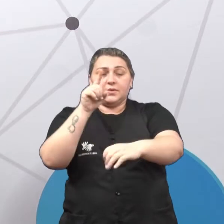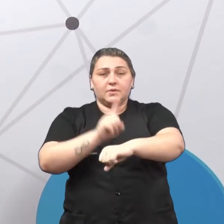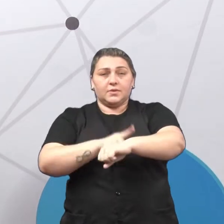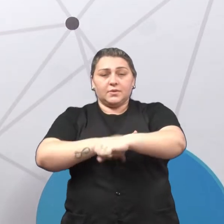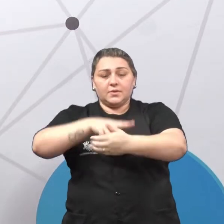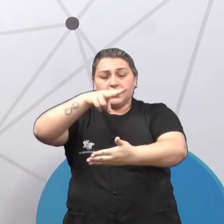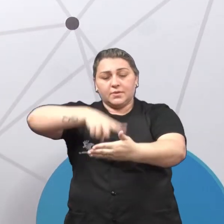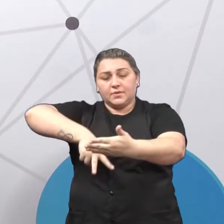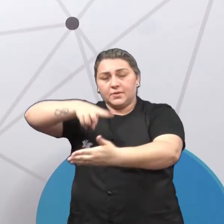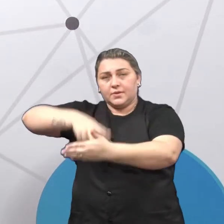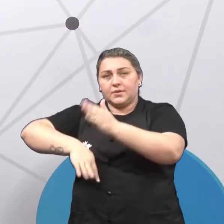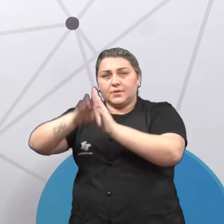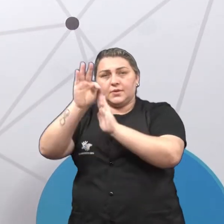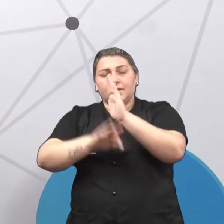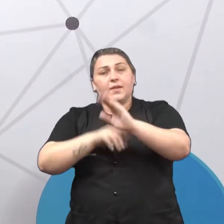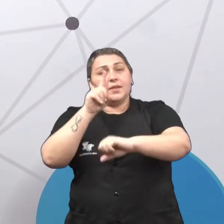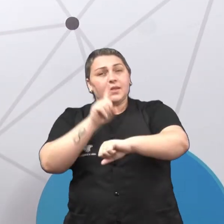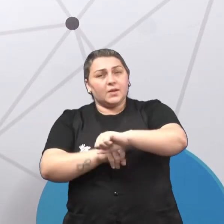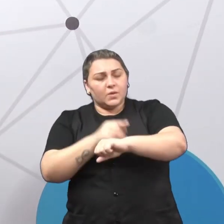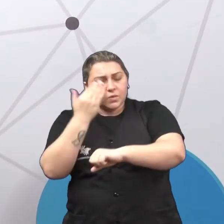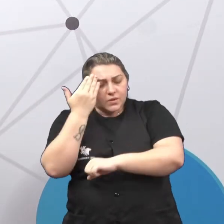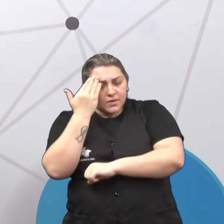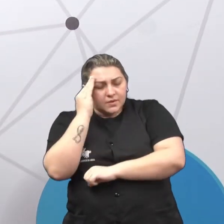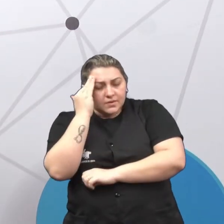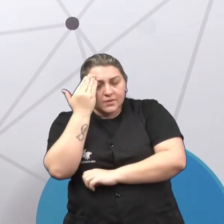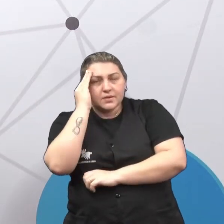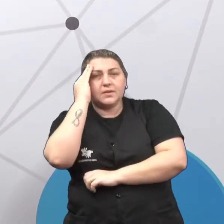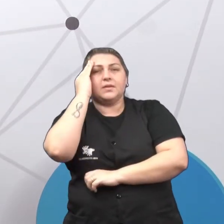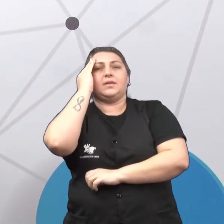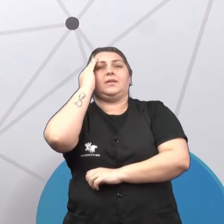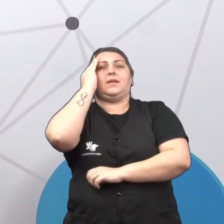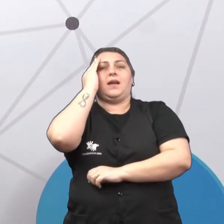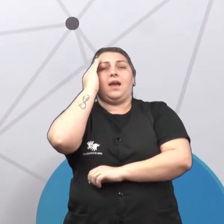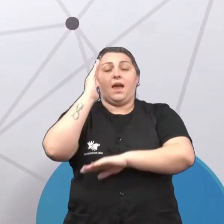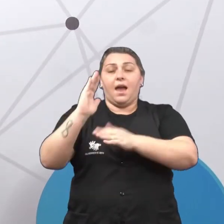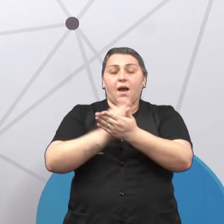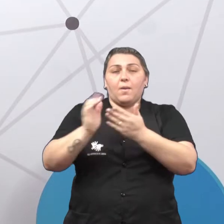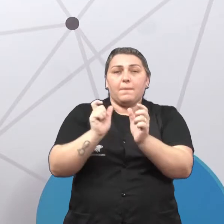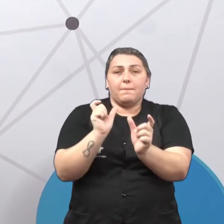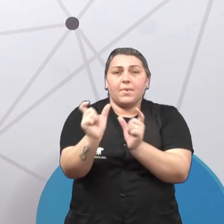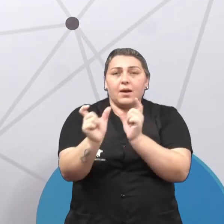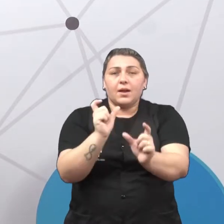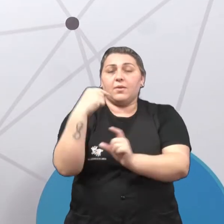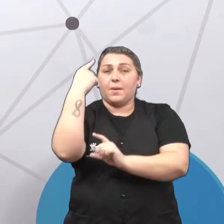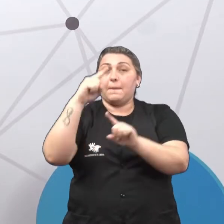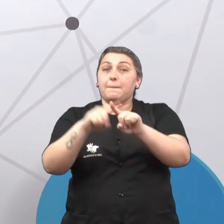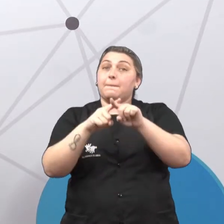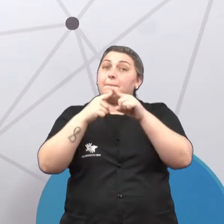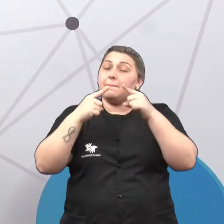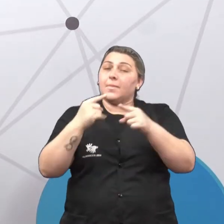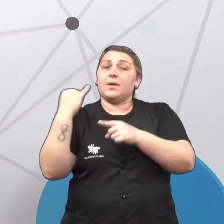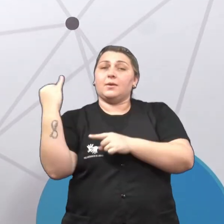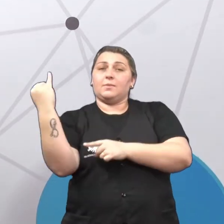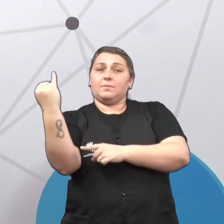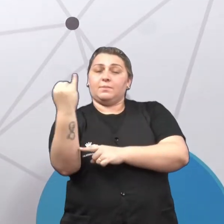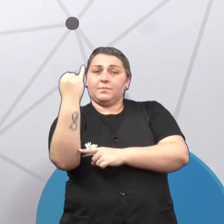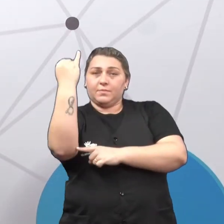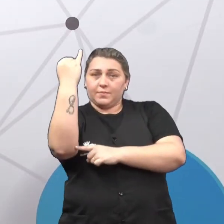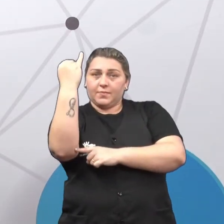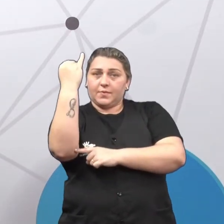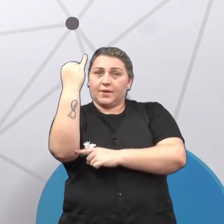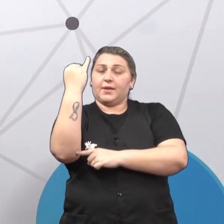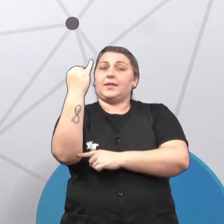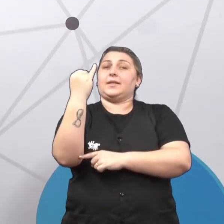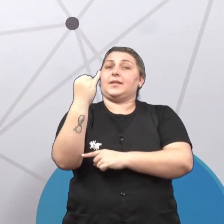textos, né? Ou na hora que eu estou entendendo alguma coisa na língua espanhola, certo? Porém, é muito importante não deixar essa